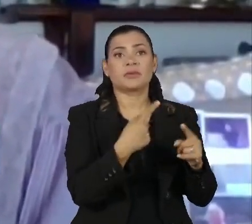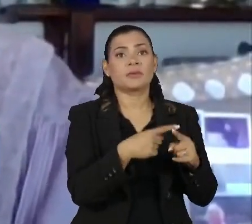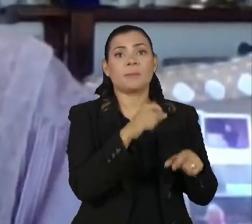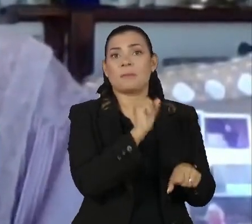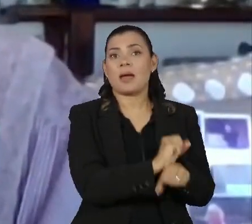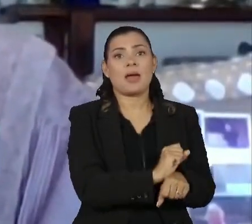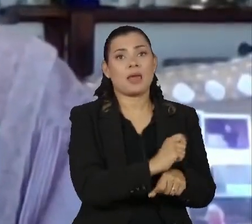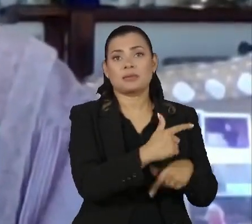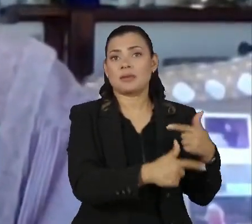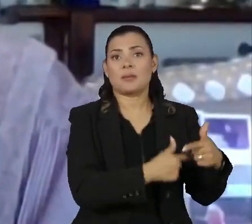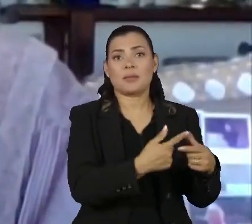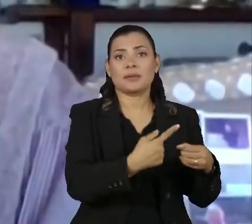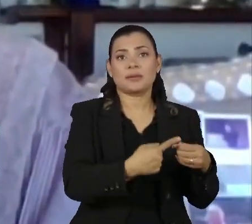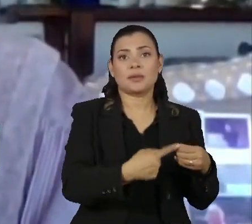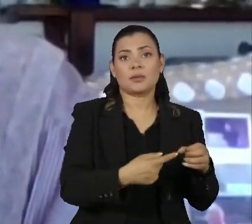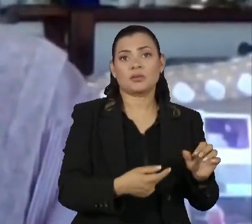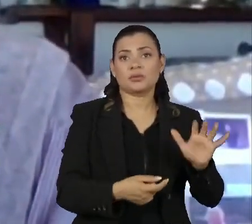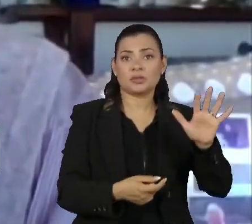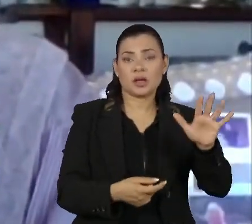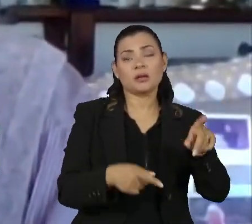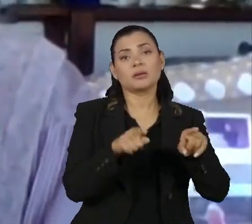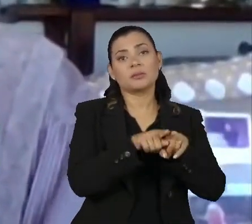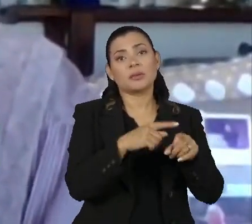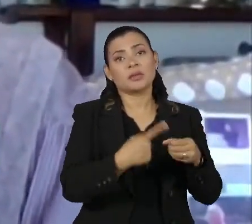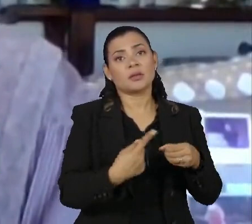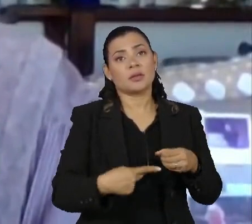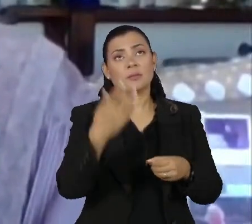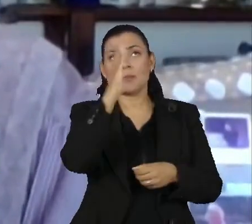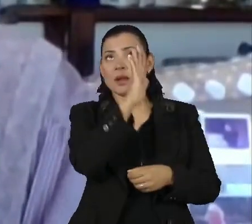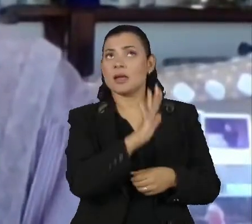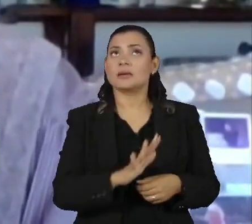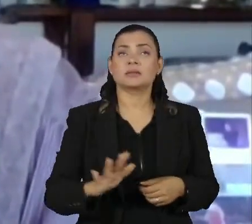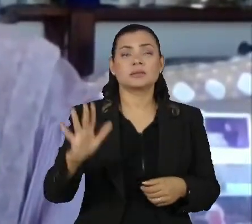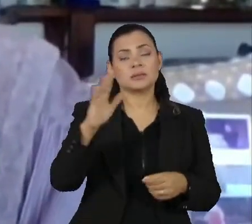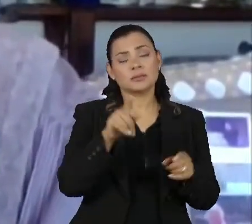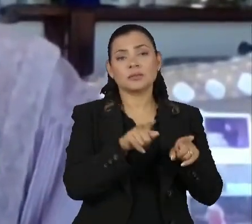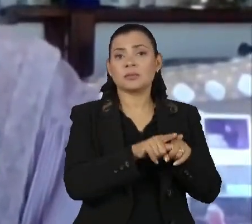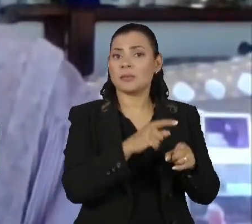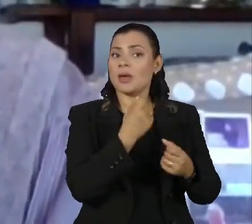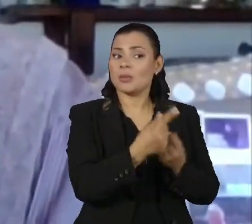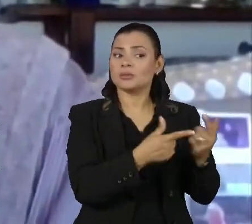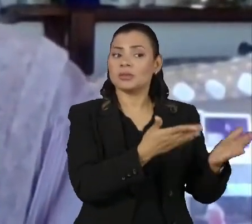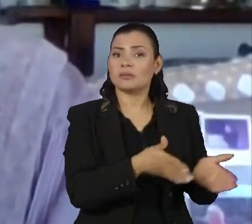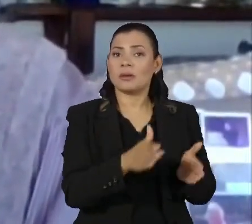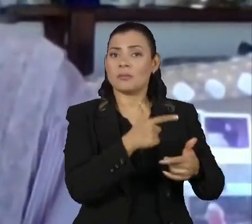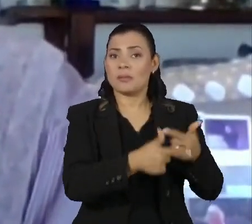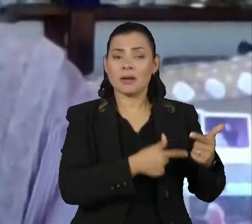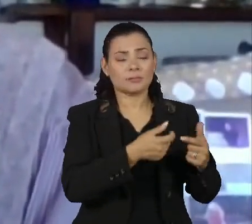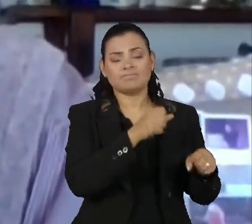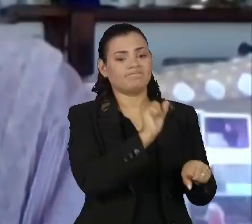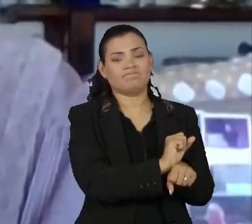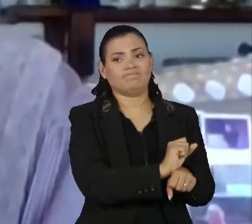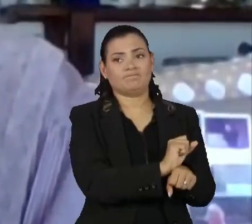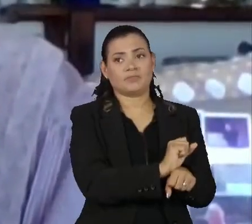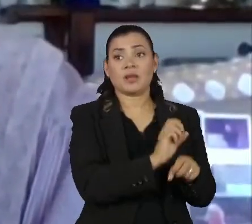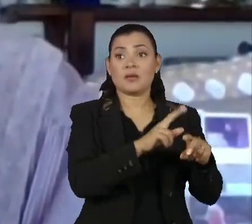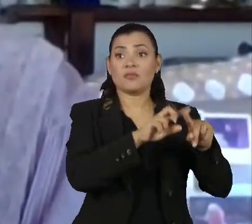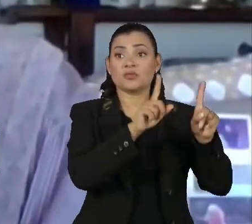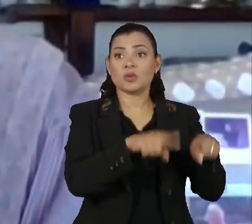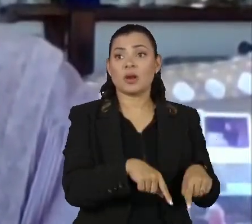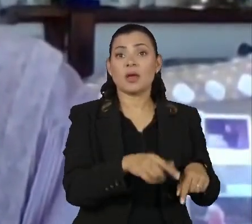paradas no interior do Estado, no interior do Brasil, unidades que puseram os seus funcionários